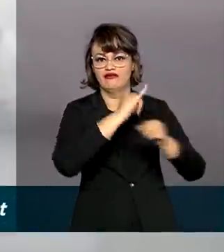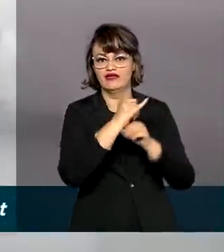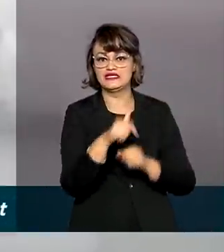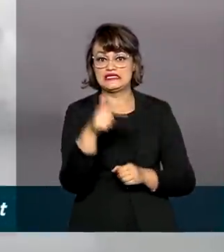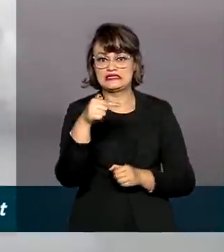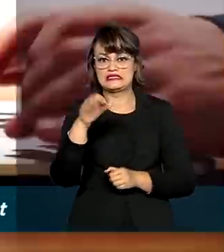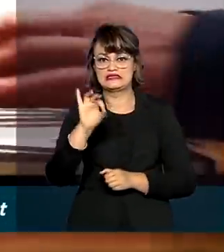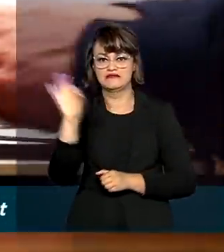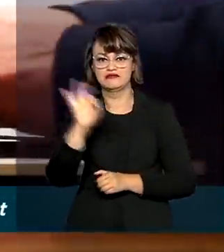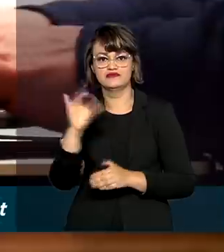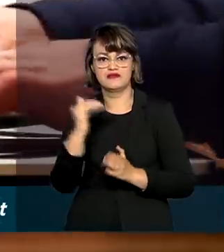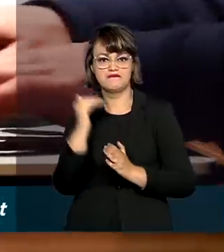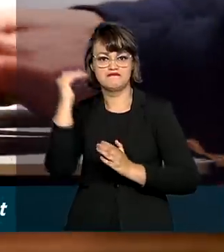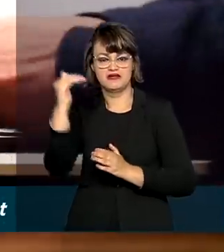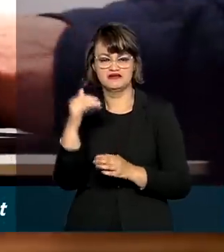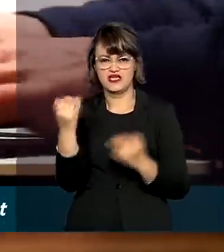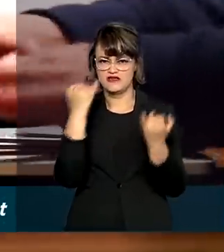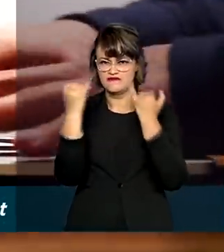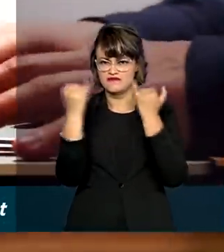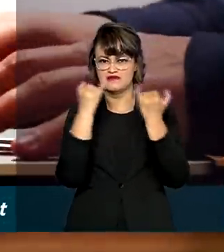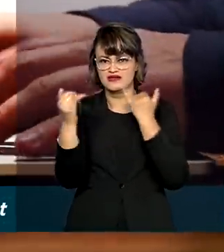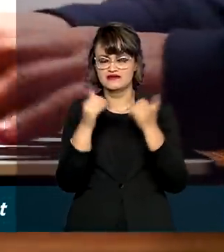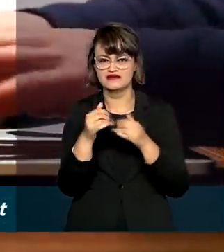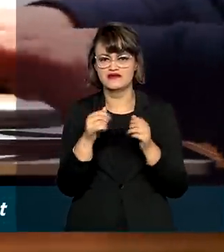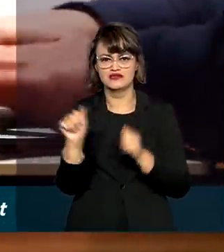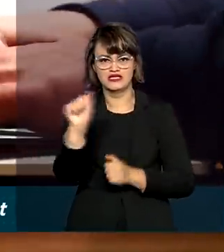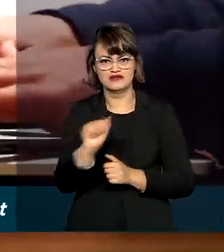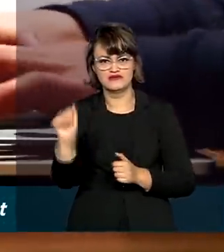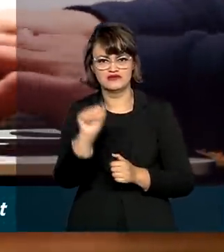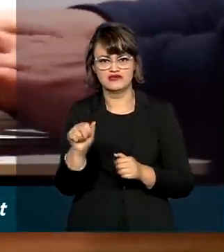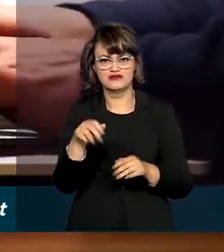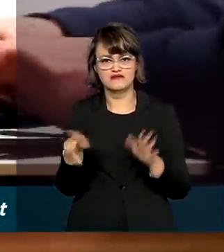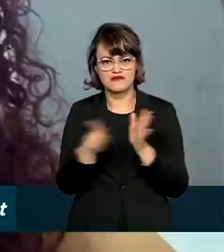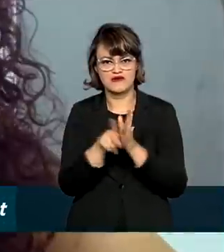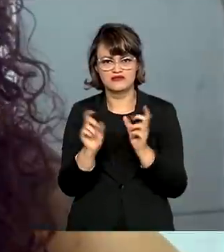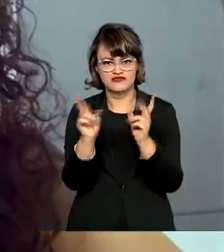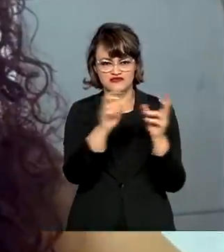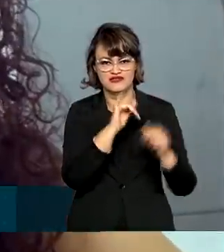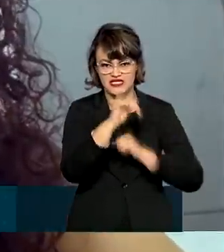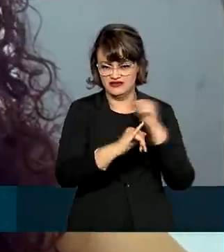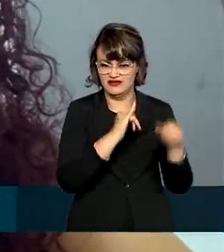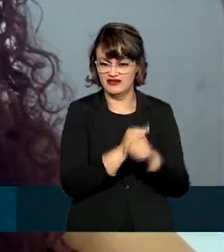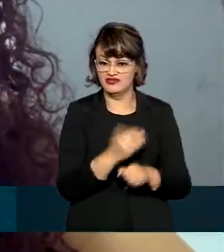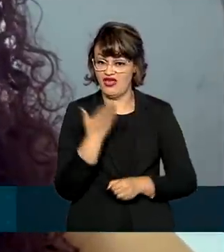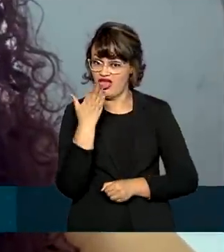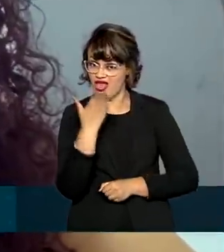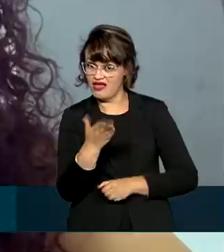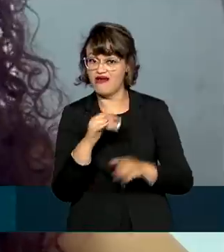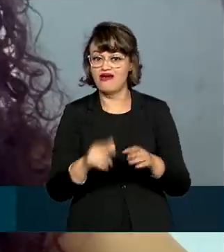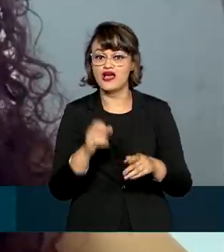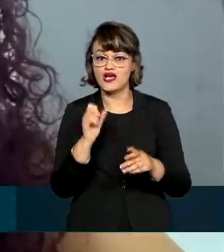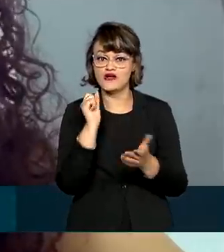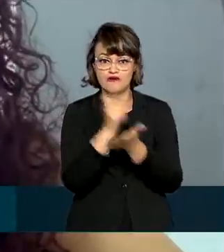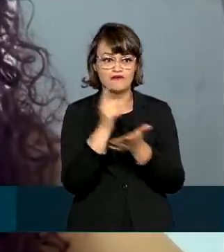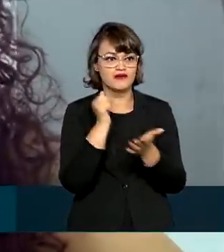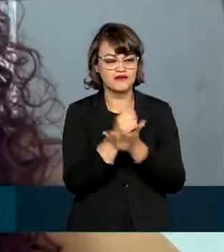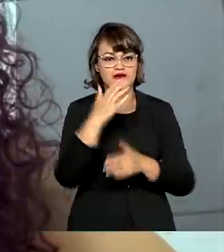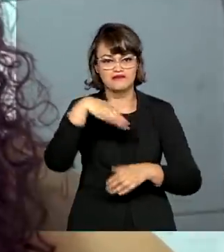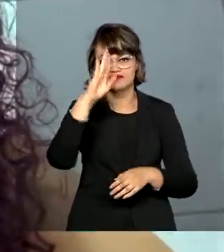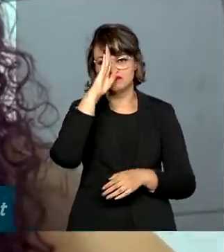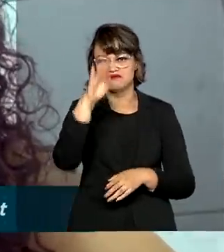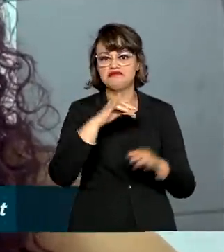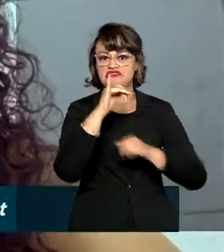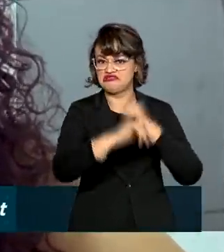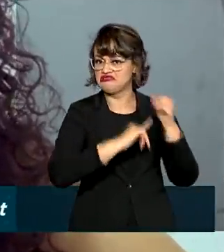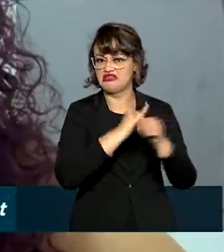70%, segundo dados da Associação Brasileira de Comércio Eletrônico. A Raquel passou a comprar praticamente só